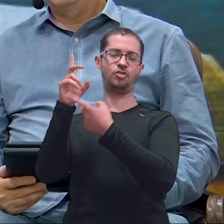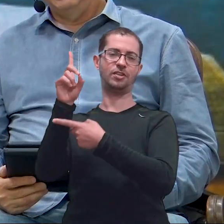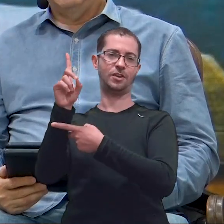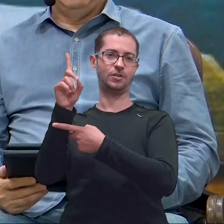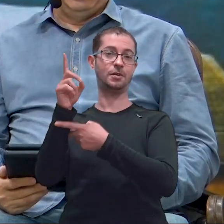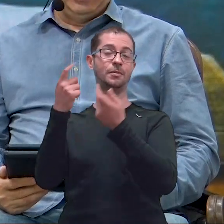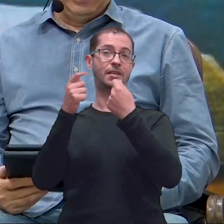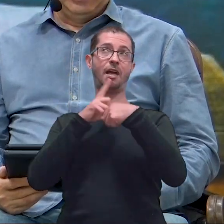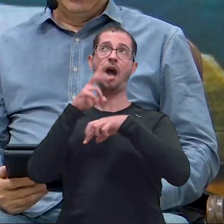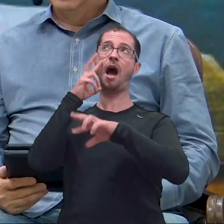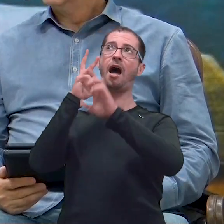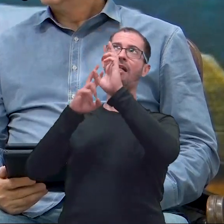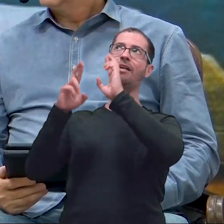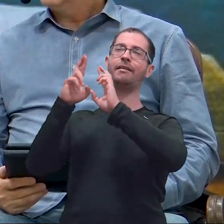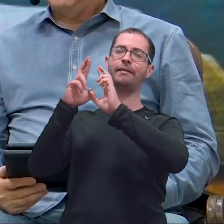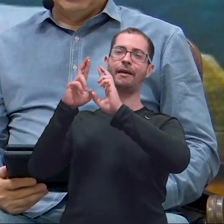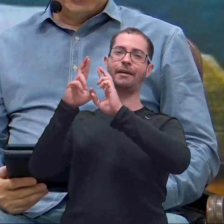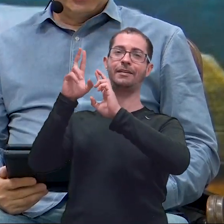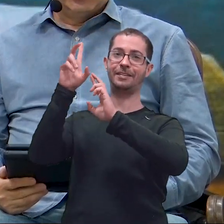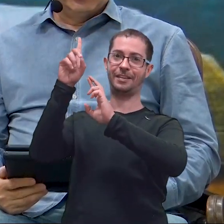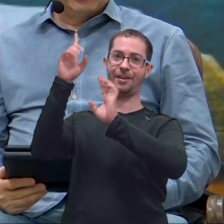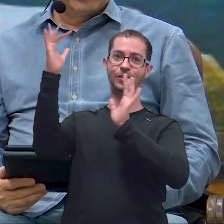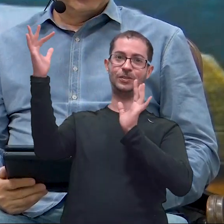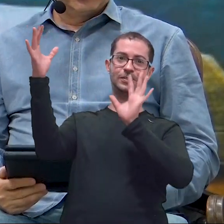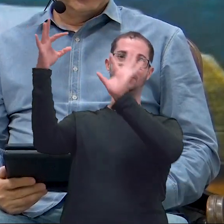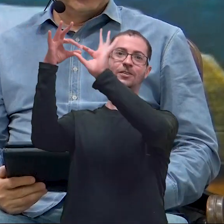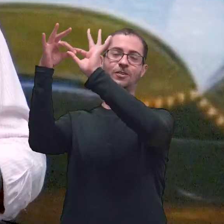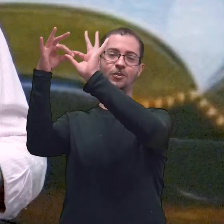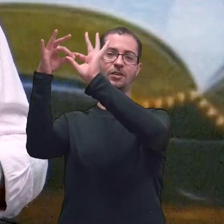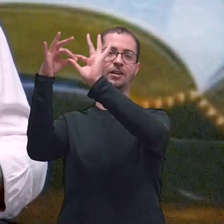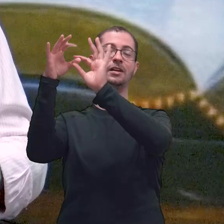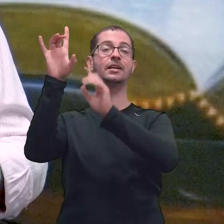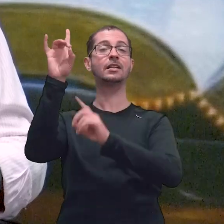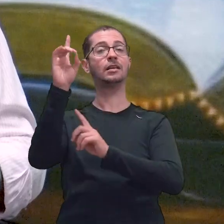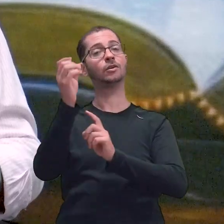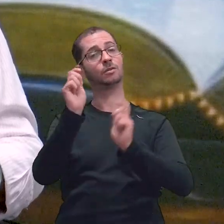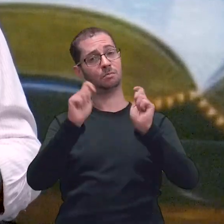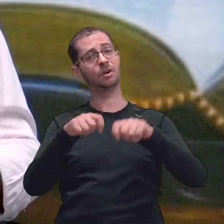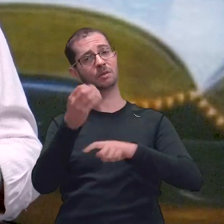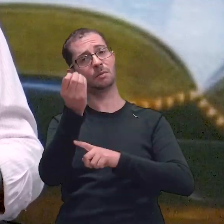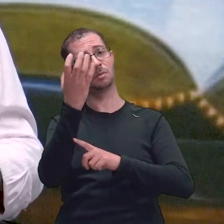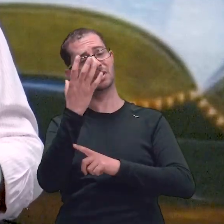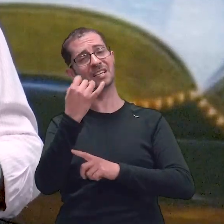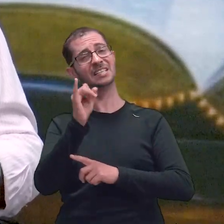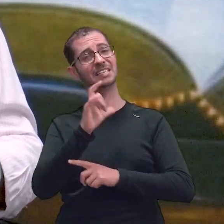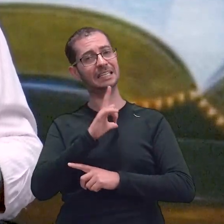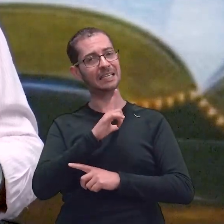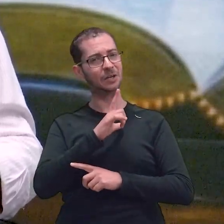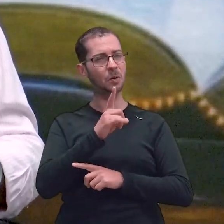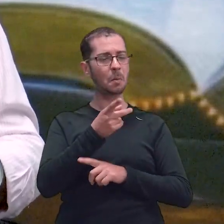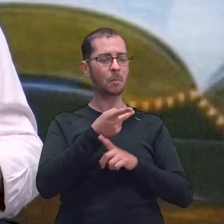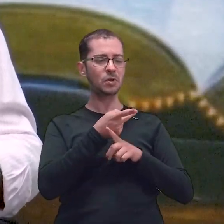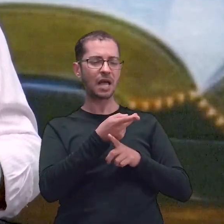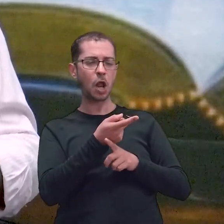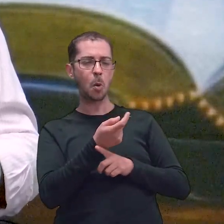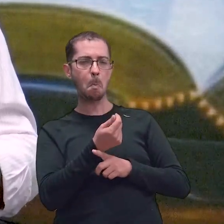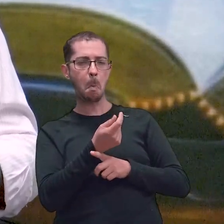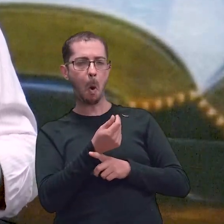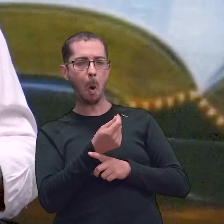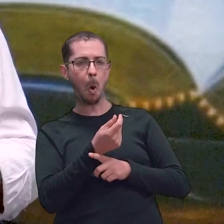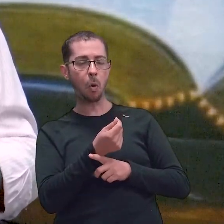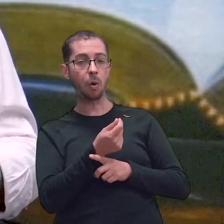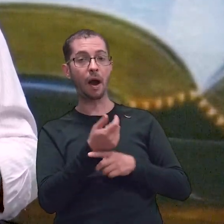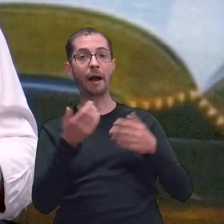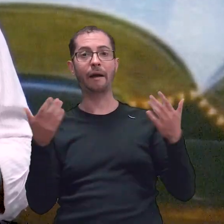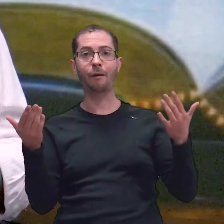alto, né? Para conosco. Verdade. Então, o Senhor nos mostra. Se nós não temos buscado realmente, hoje, a Bíblia fala que hoje é